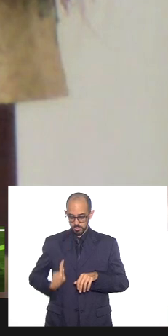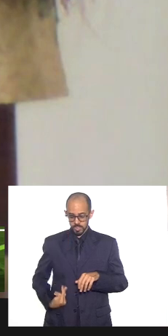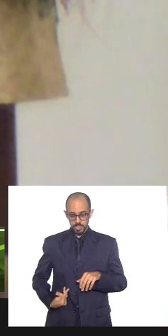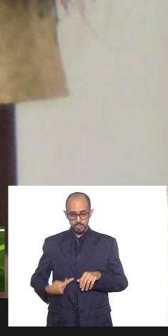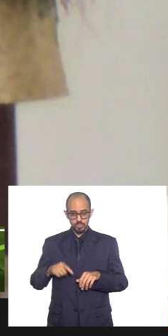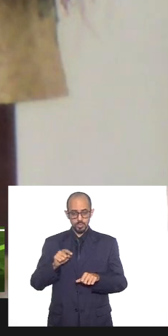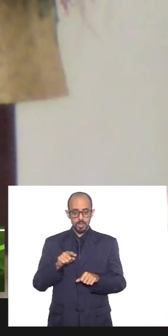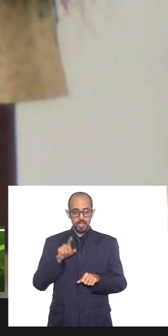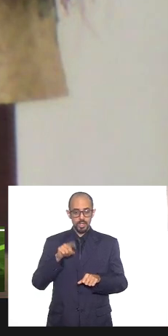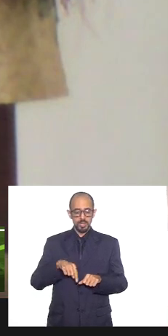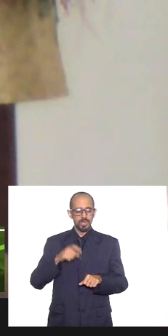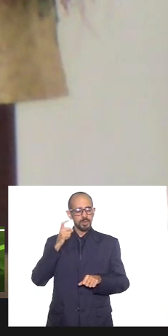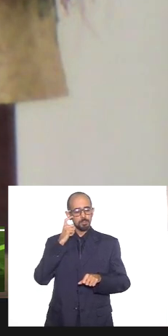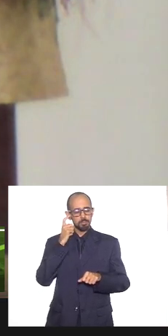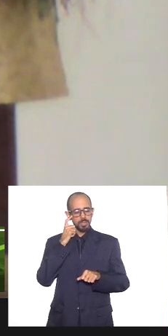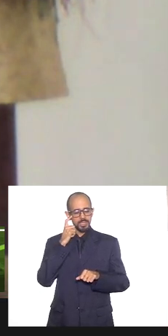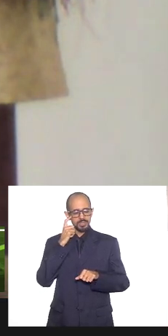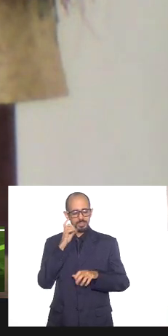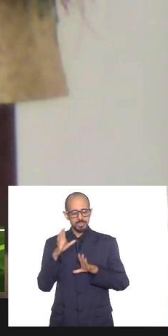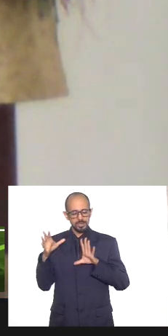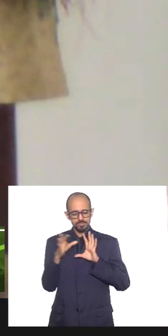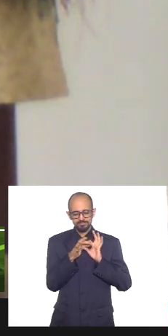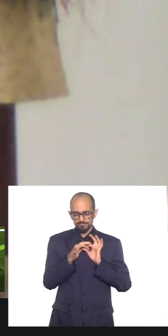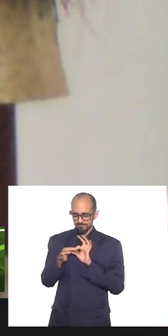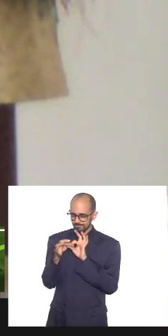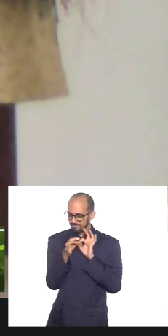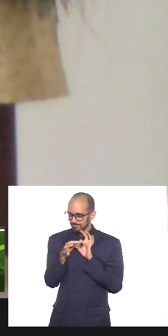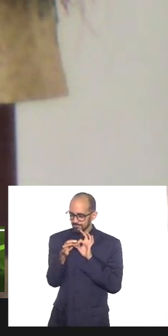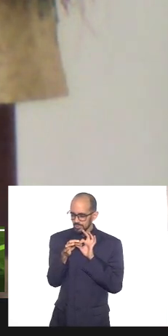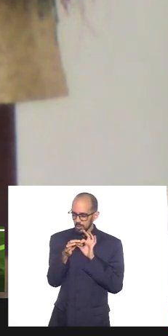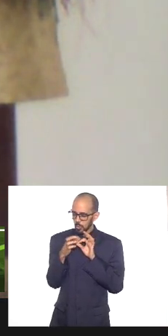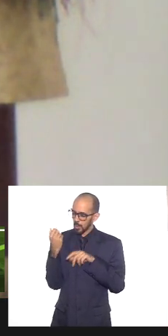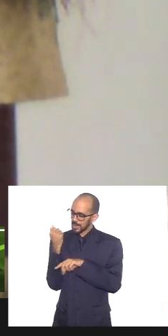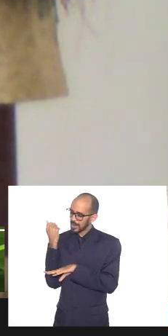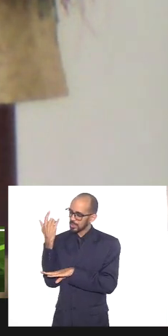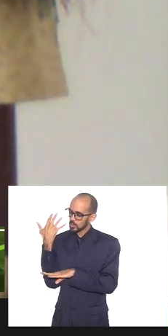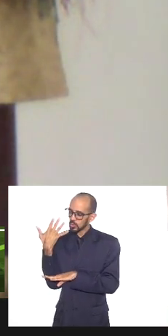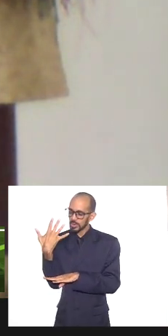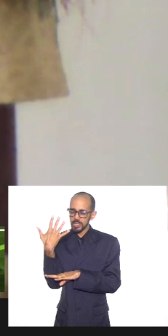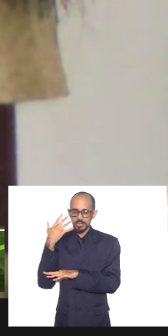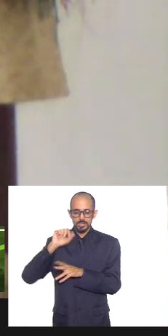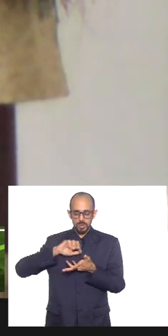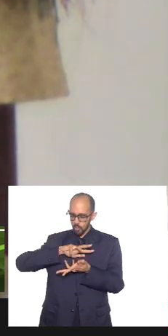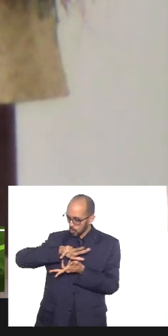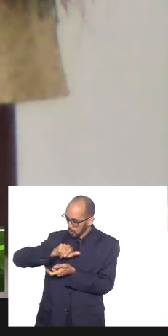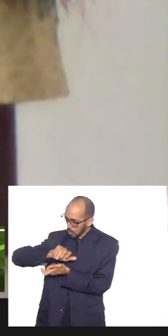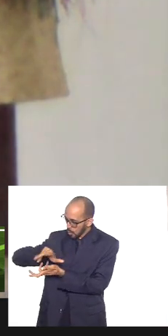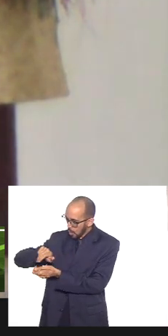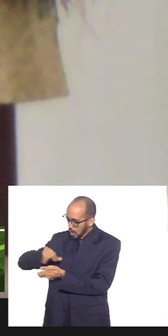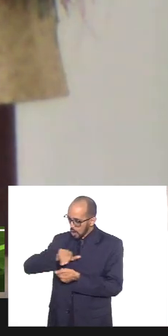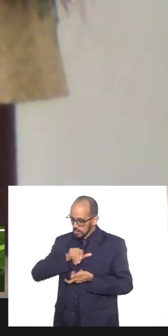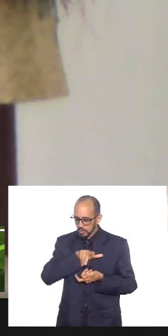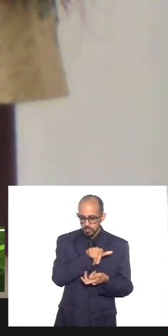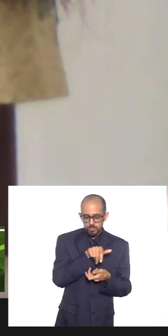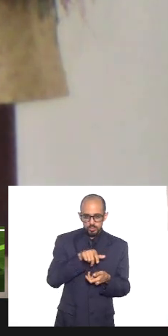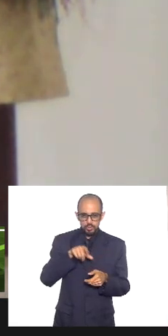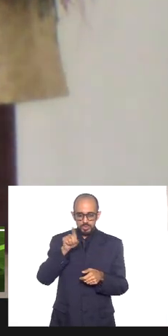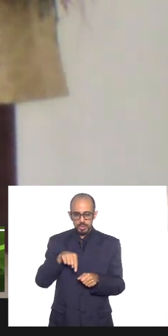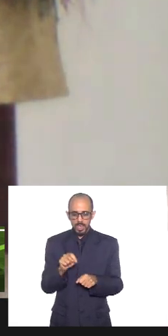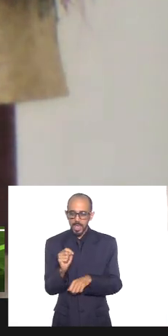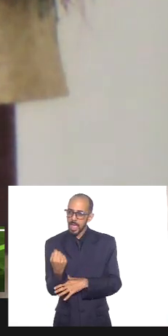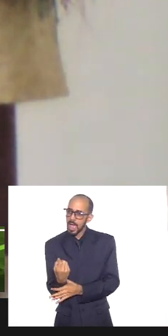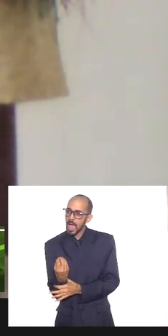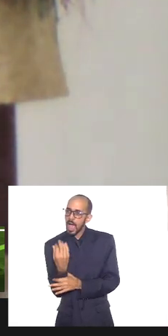humano imbricado com o outro né com a natureza com o cosmo é o que a gente tem chamado da afro